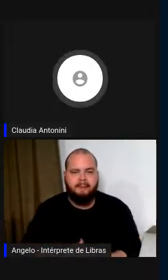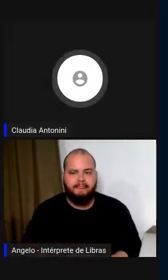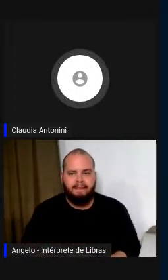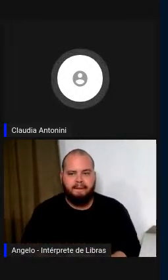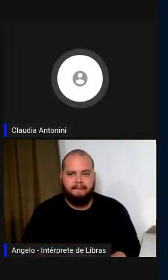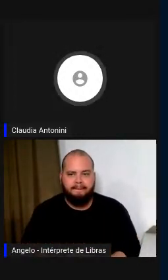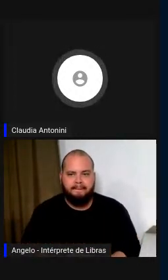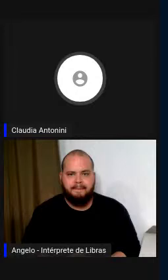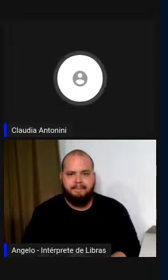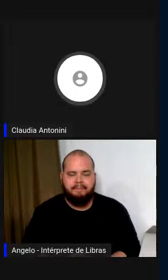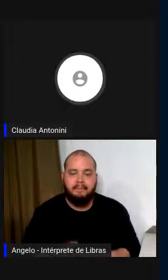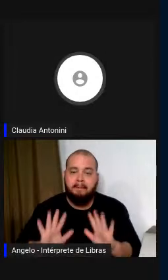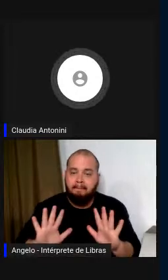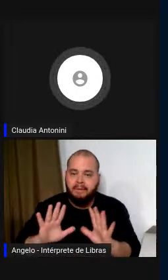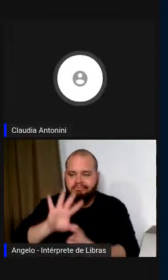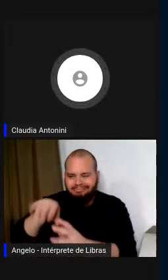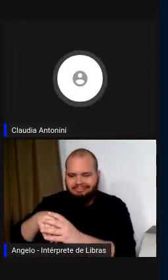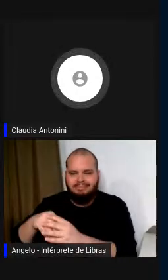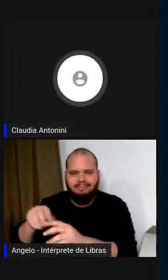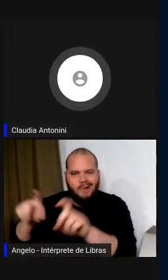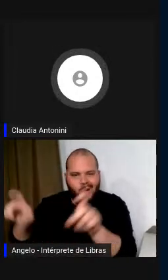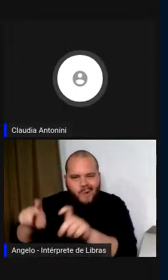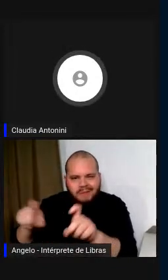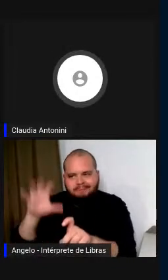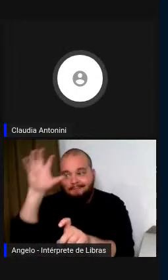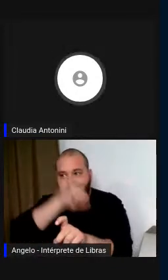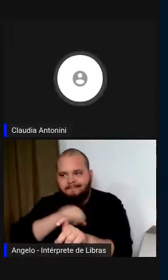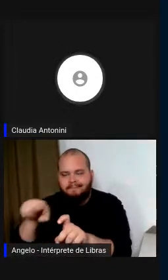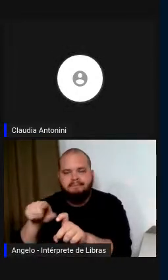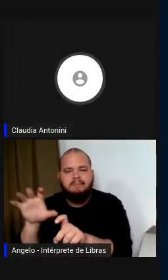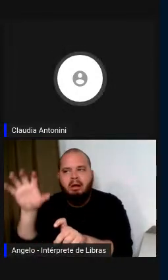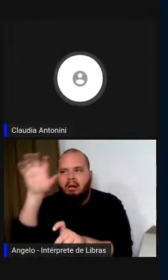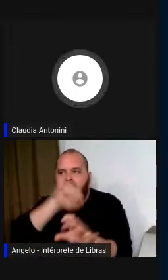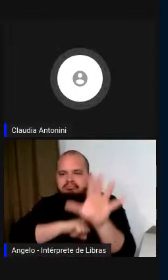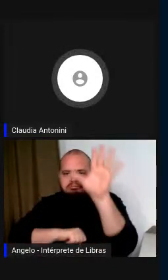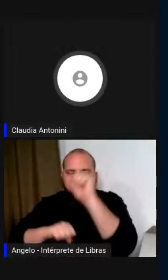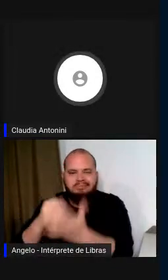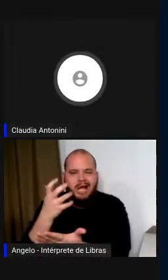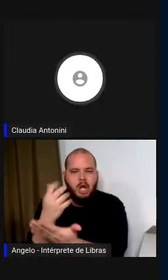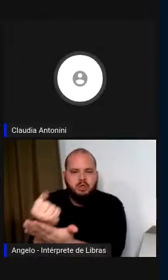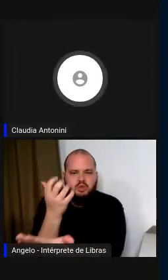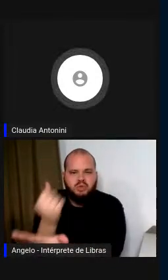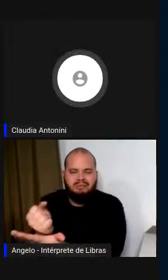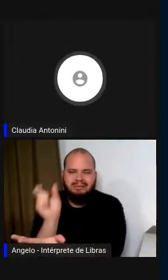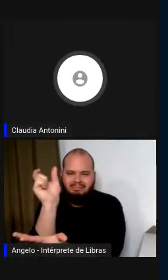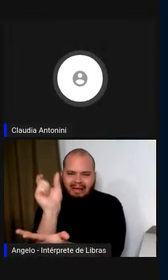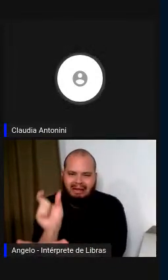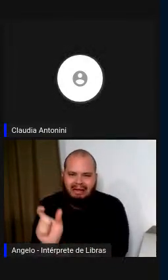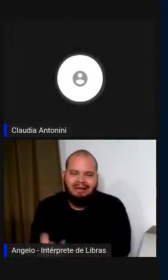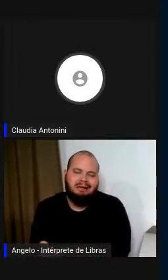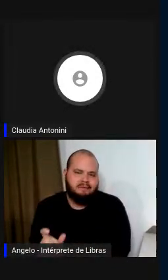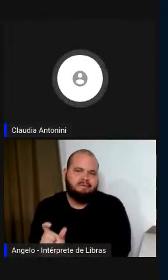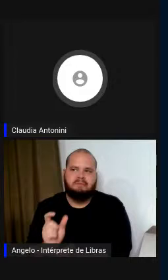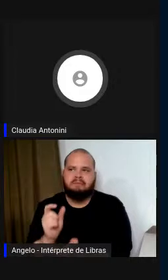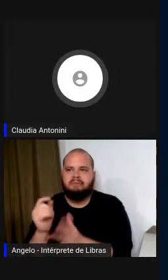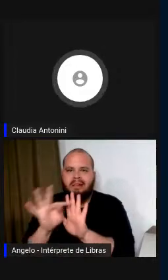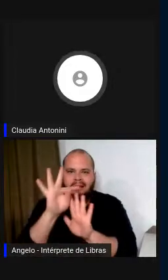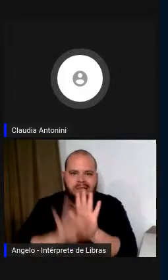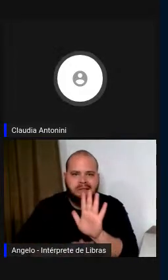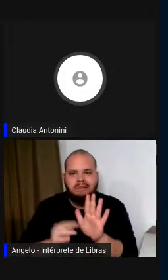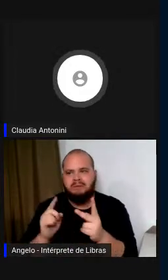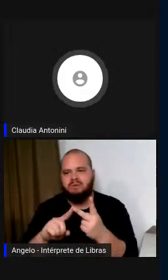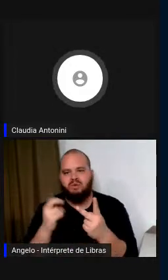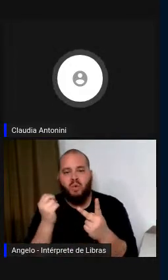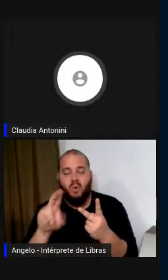o machine learning, a inteligência artificial que identifica em base ao contexto, aos dados que foram passados,